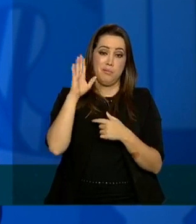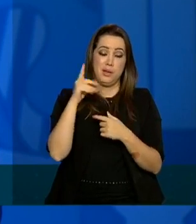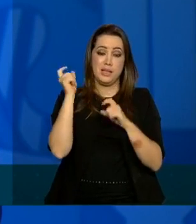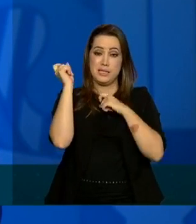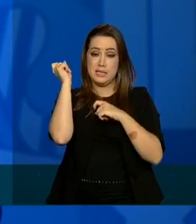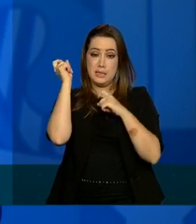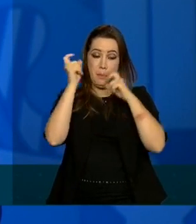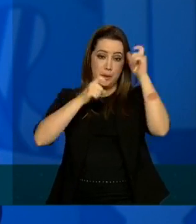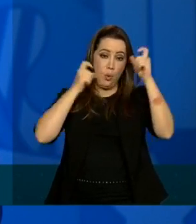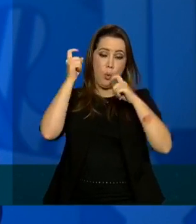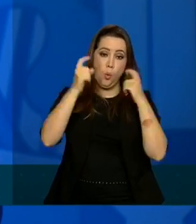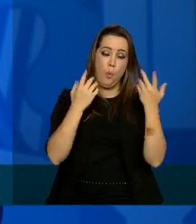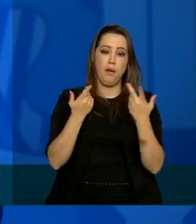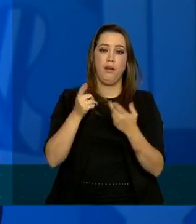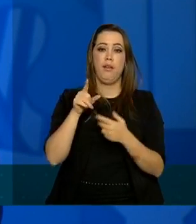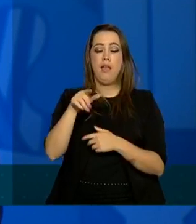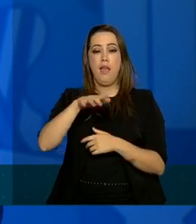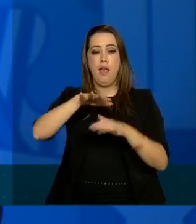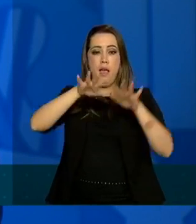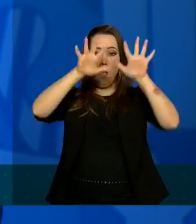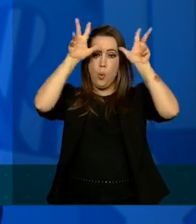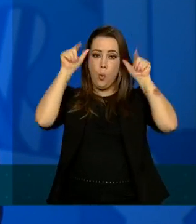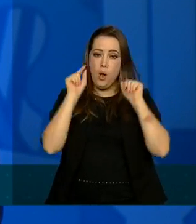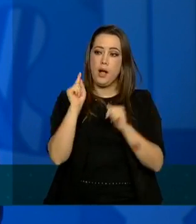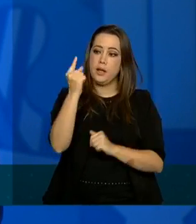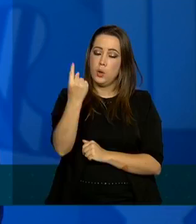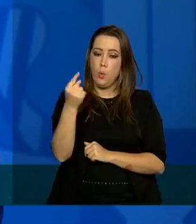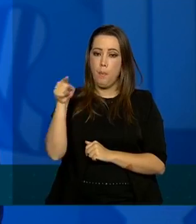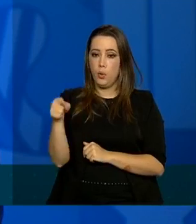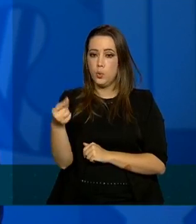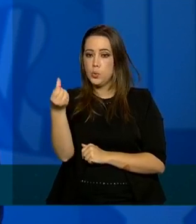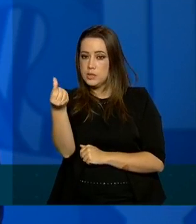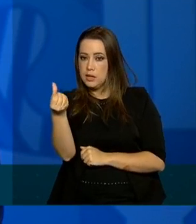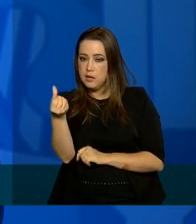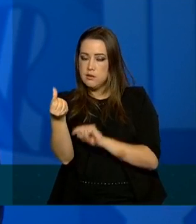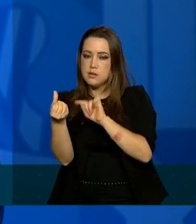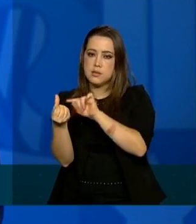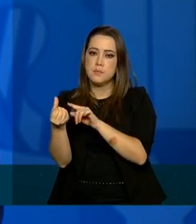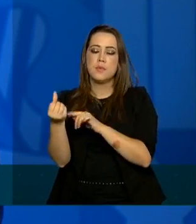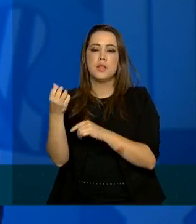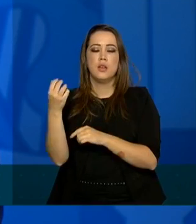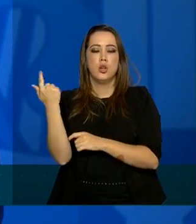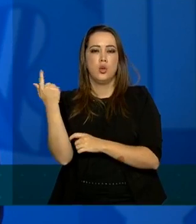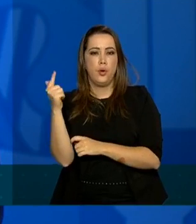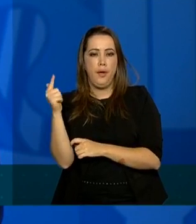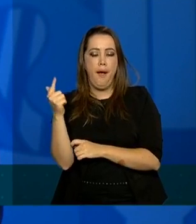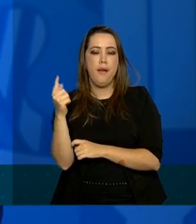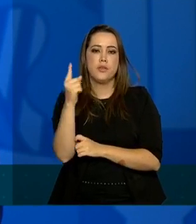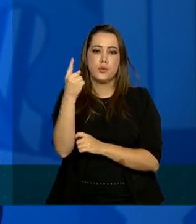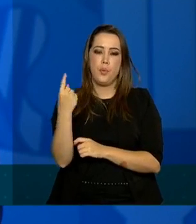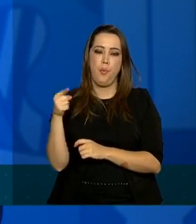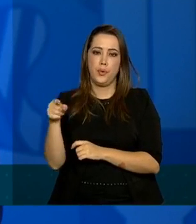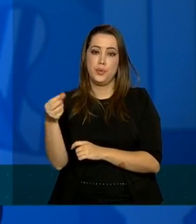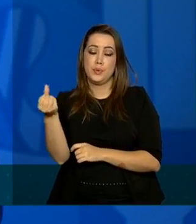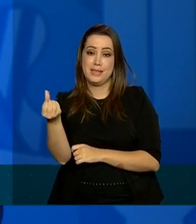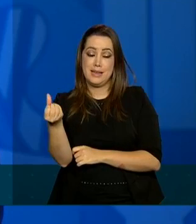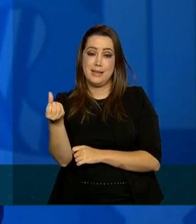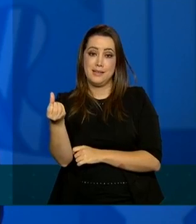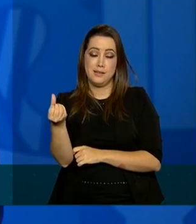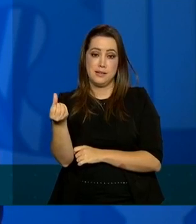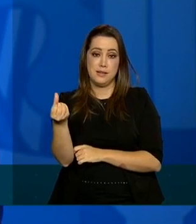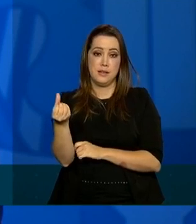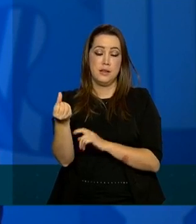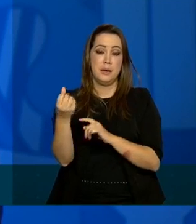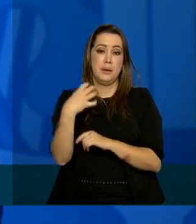o Acre com 1.6 Goiás com 1.6 Bahia com 1.7 e Ceará com 2.4